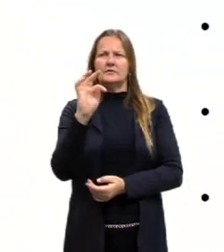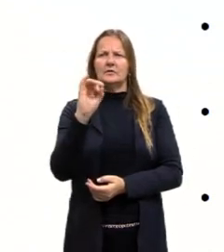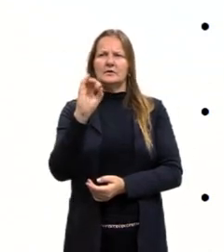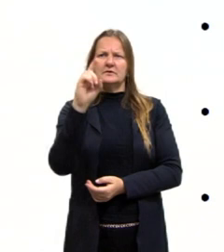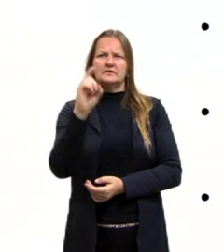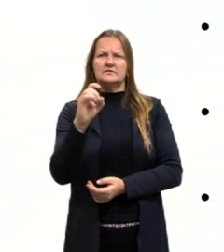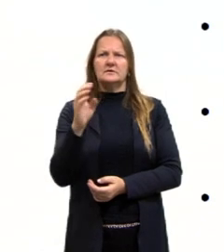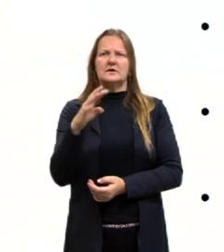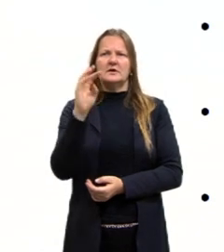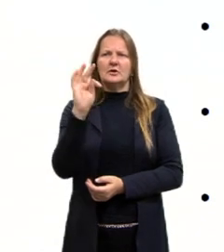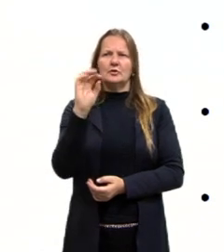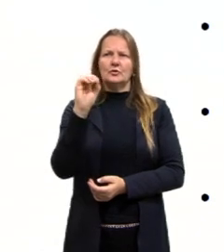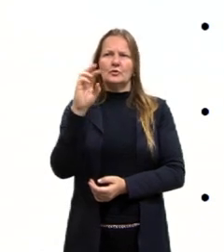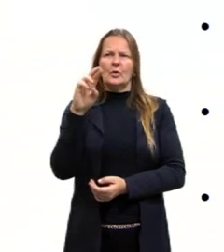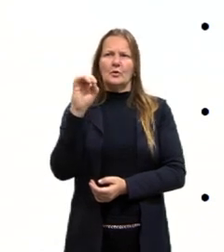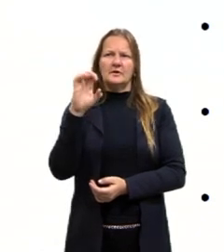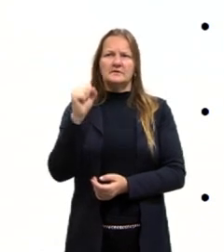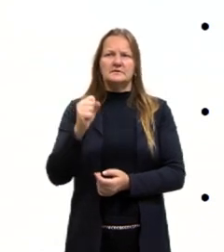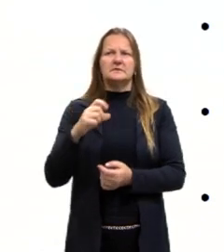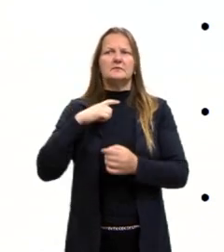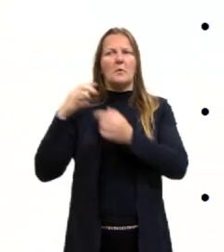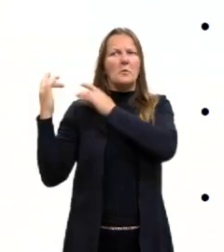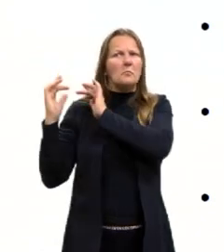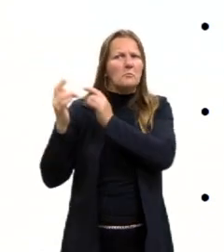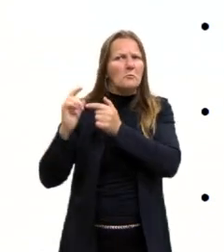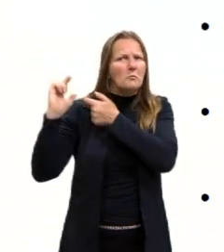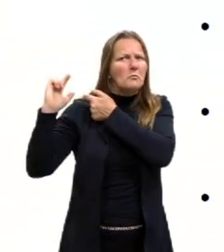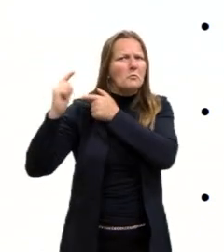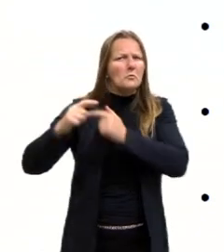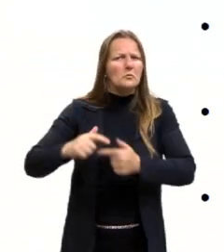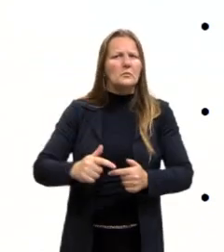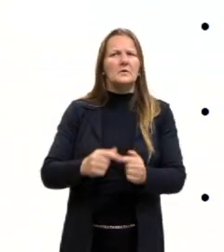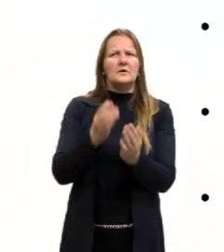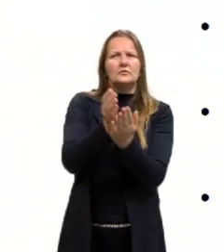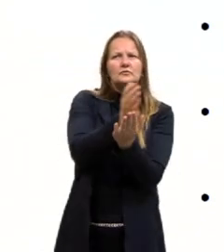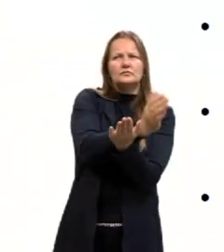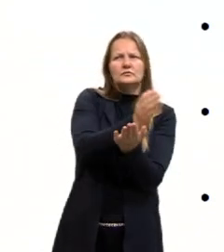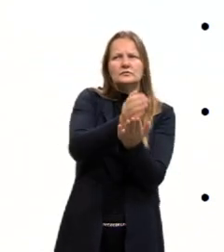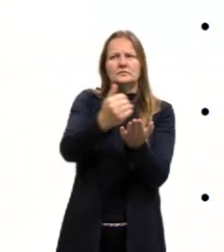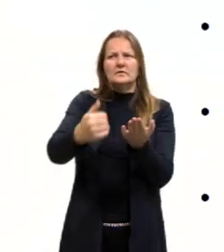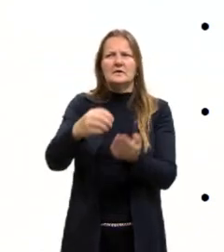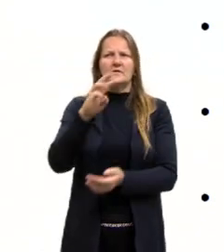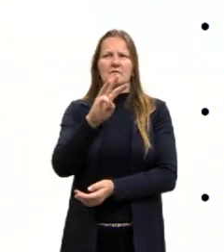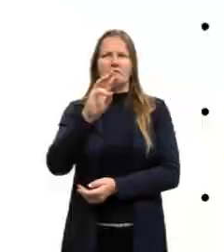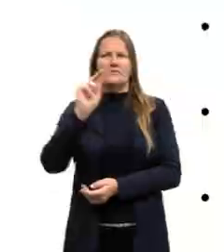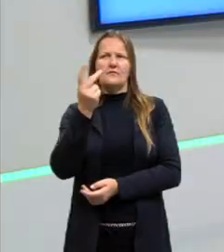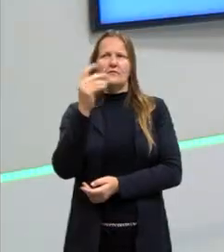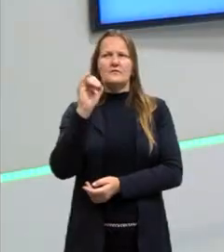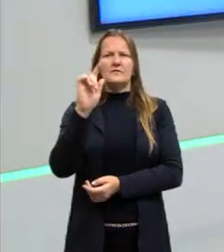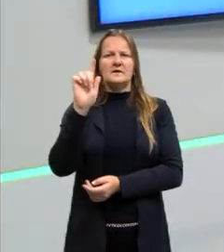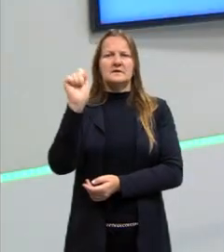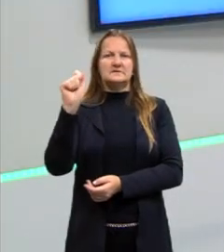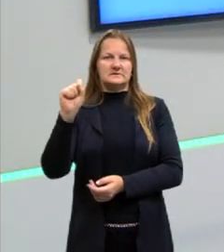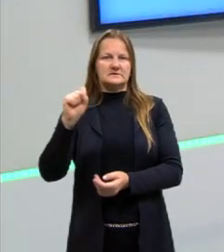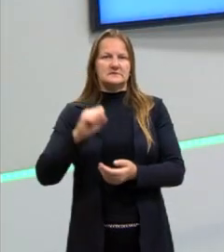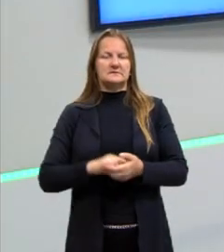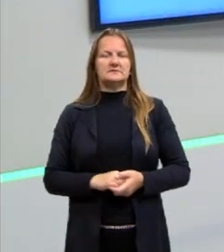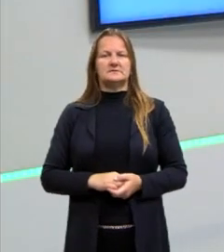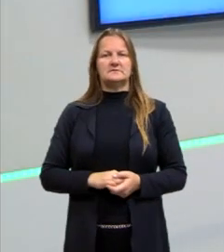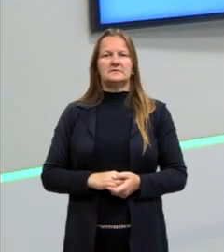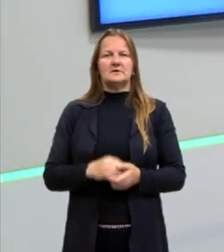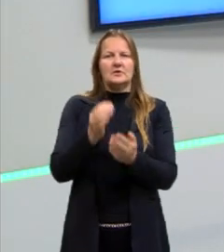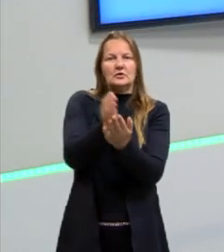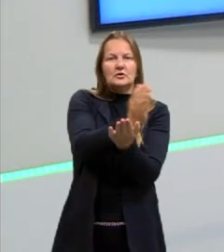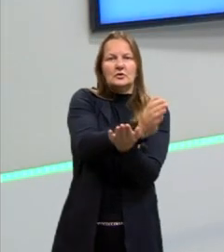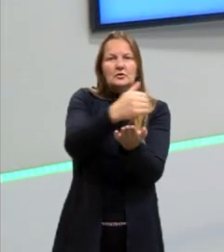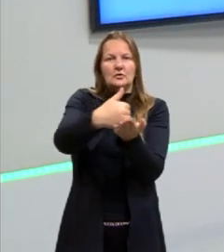são conservadores. E a gente ainda usa esses termos até hoje para falar da política inglesa e dessa divisão deles,